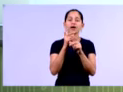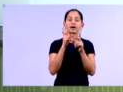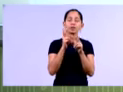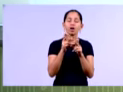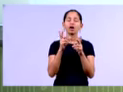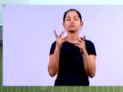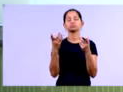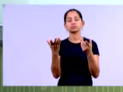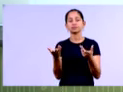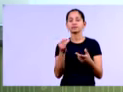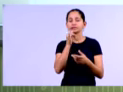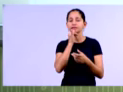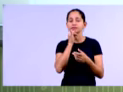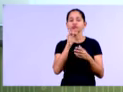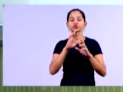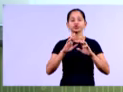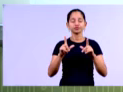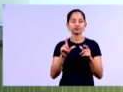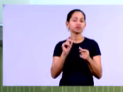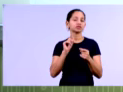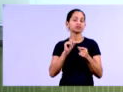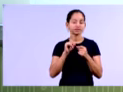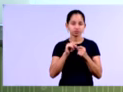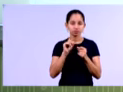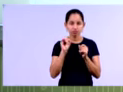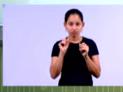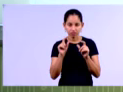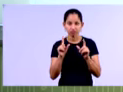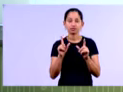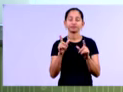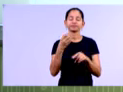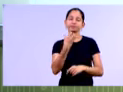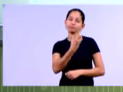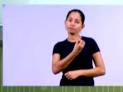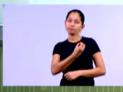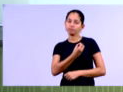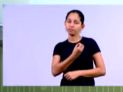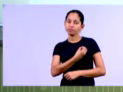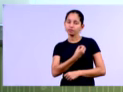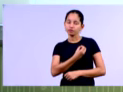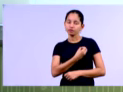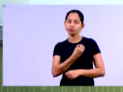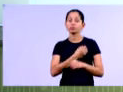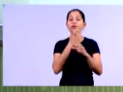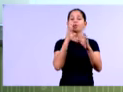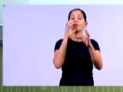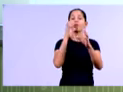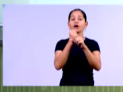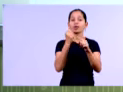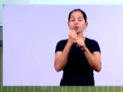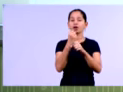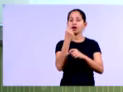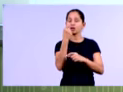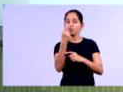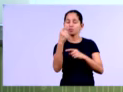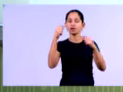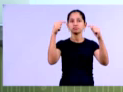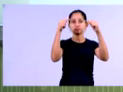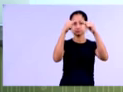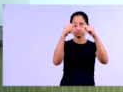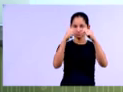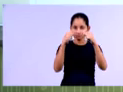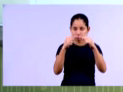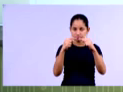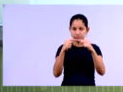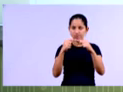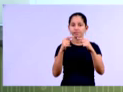só vai diferenciar, é, em relação ao número que nós vamos calcular a participação de cada conta, ok? Que vai